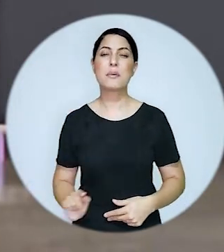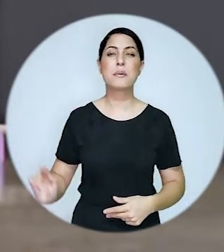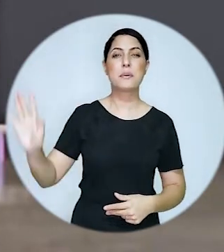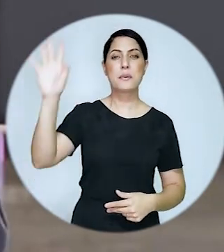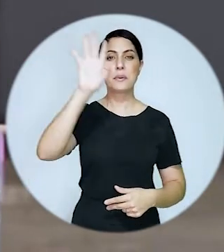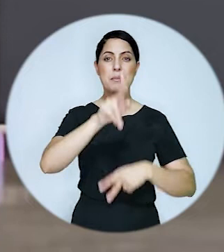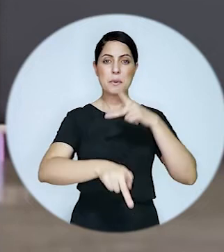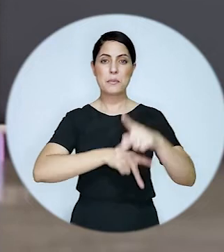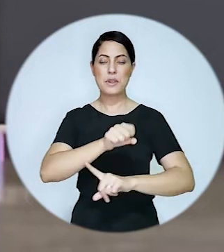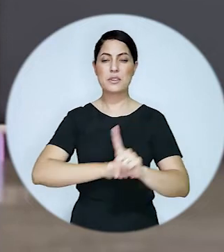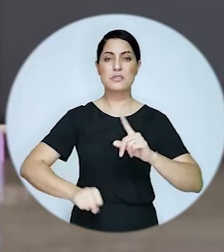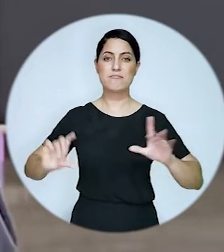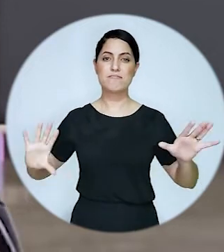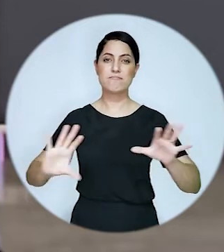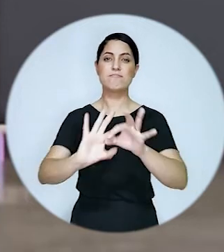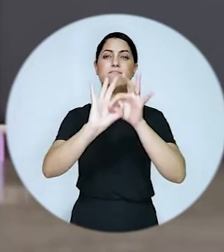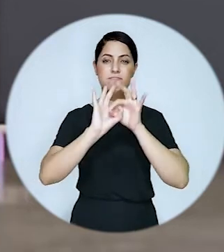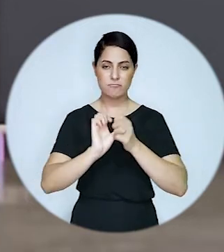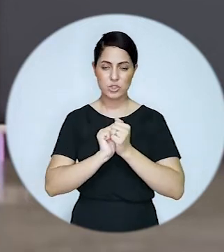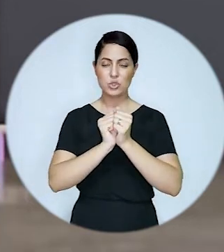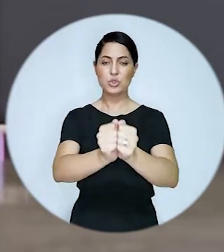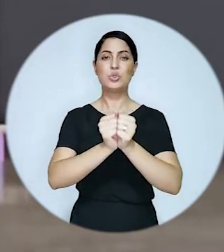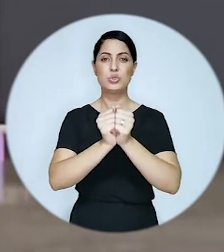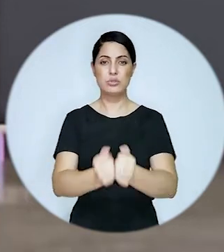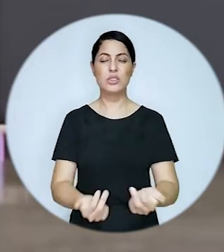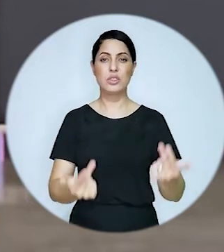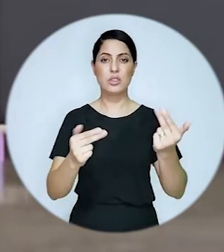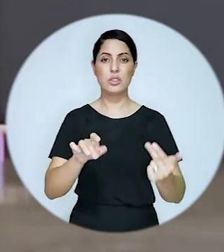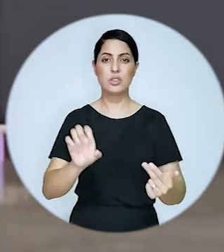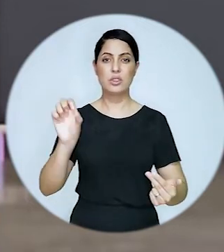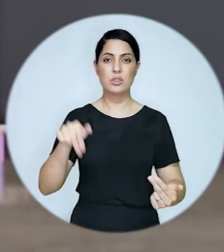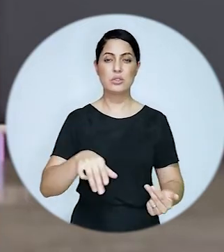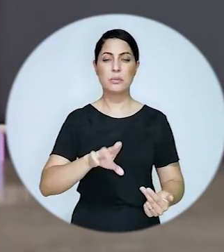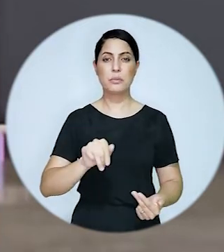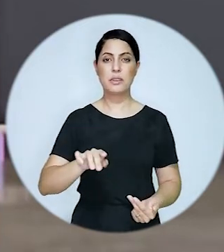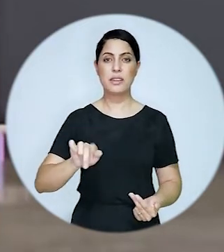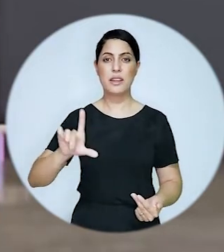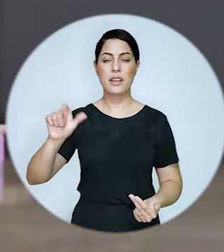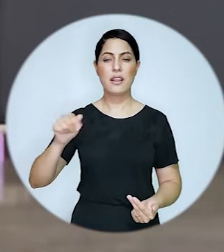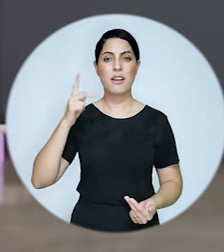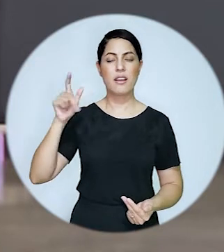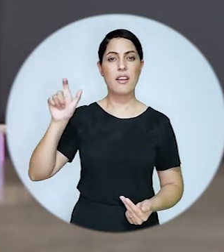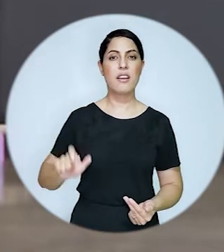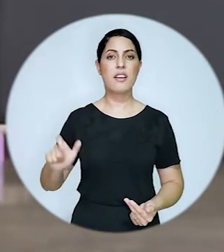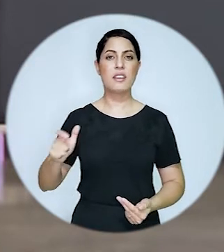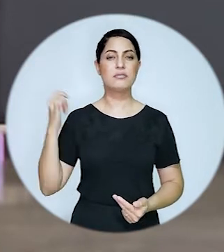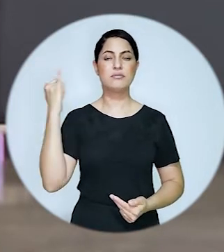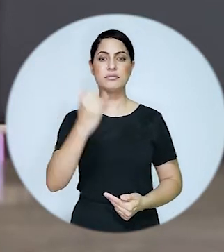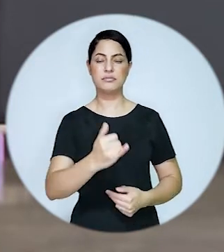nacional, de mãos dadas com a sociedade. Como afirma Nelson Mandela, ninguém